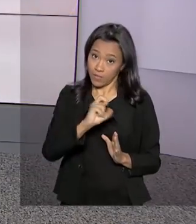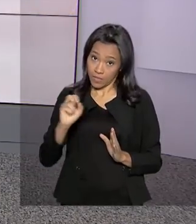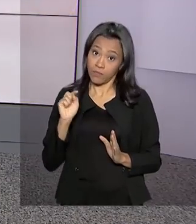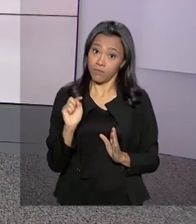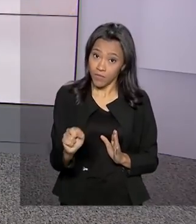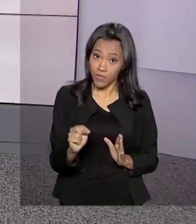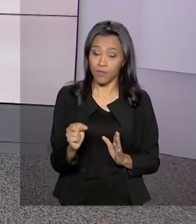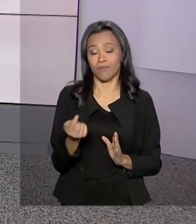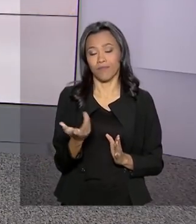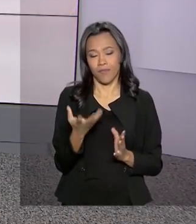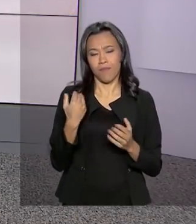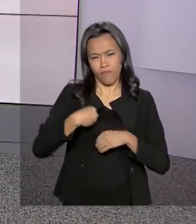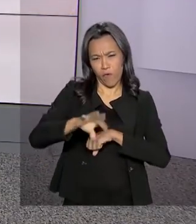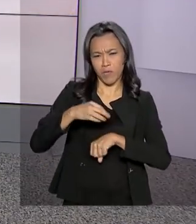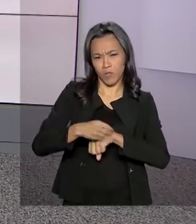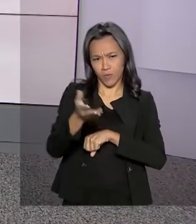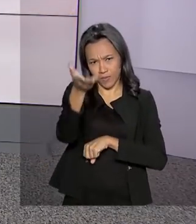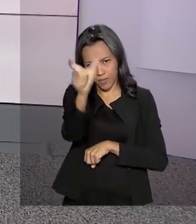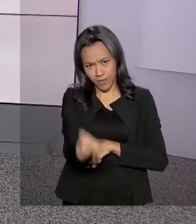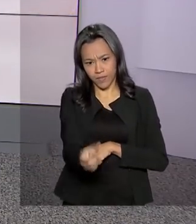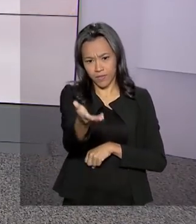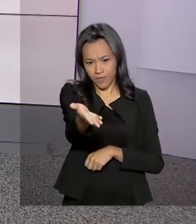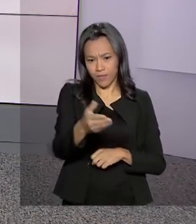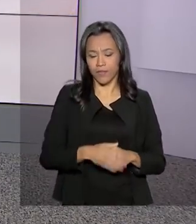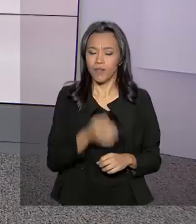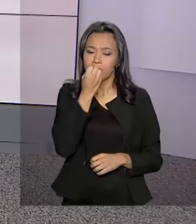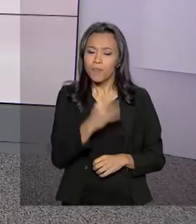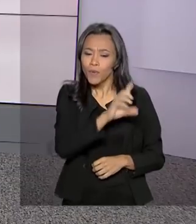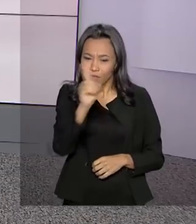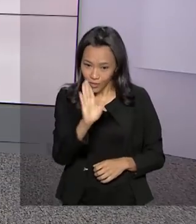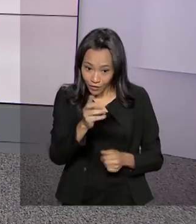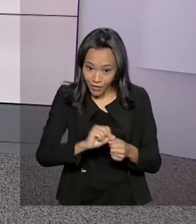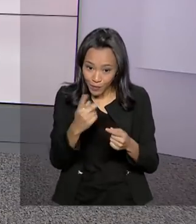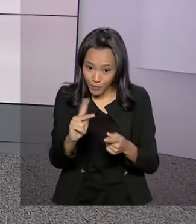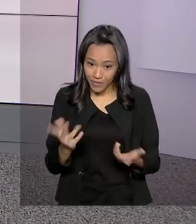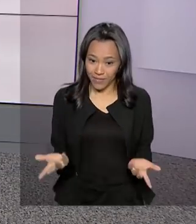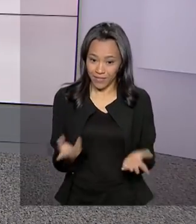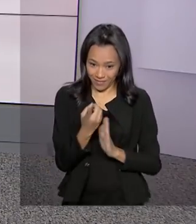informações ao vivo para a gente agora. Olá, Luana, bom dia para você. Já fez a sua?